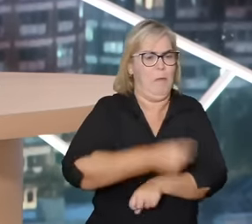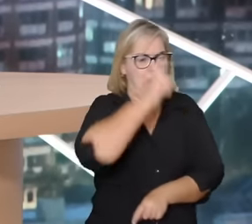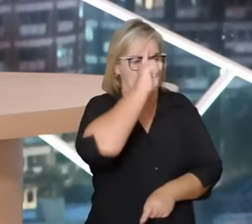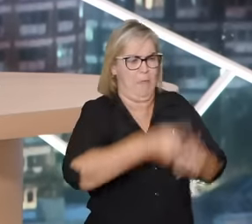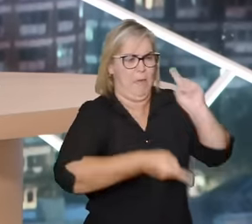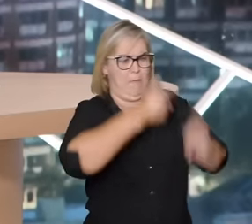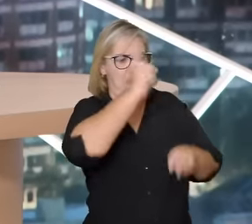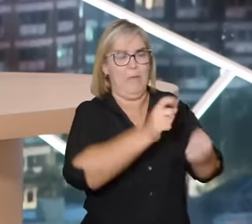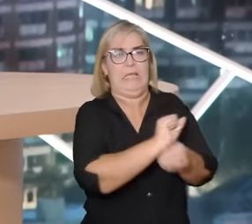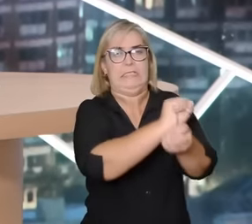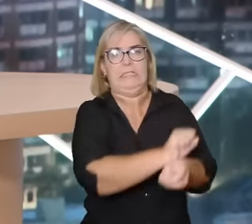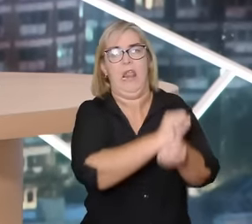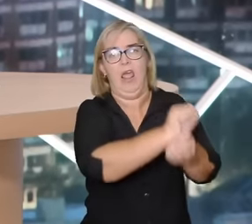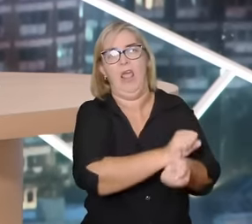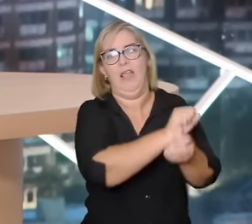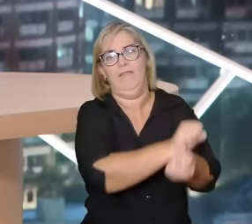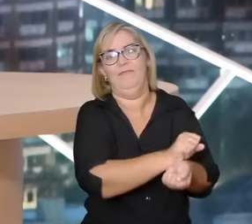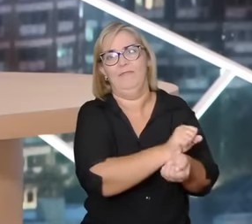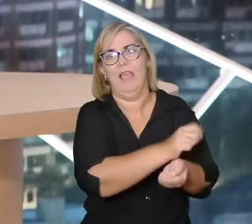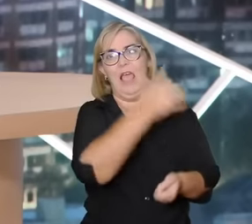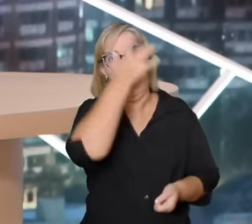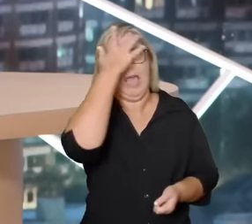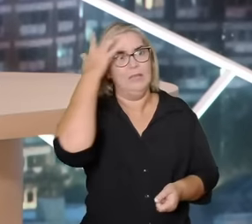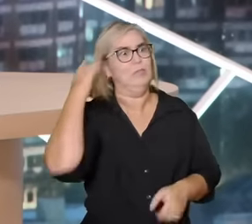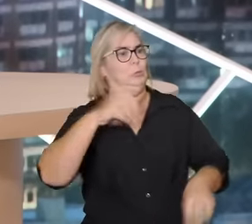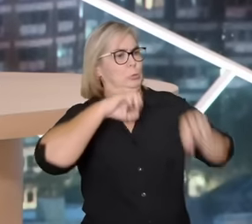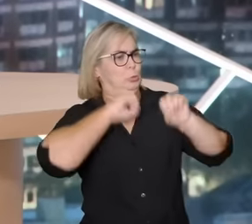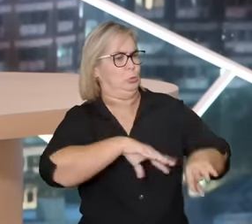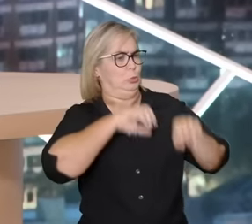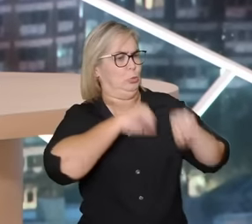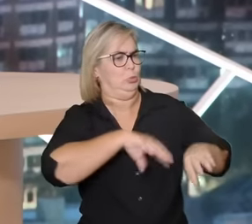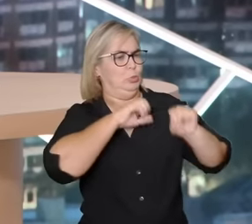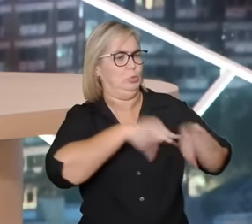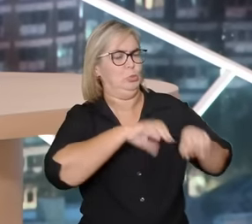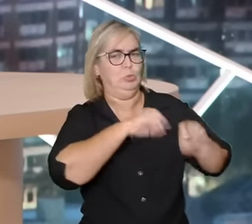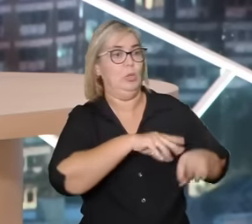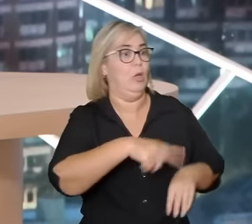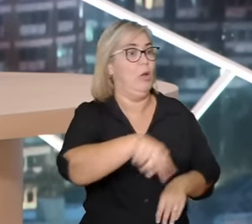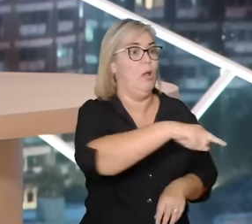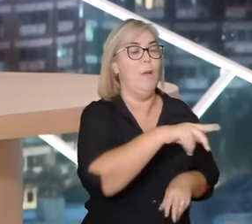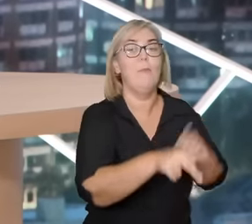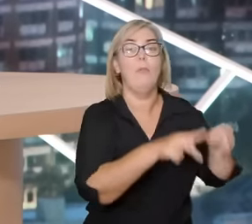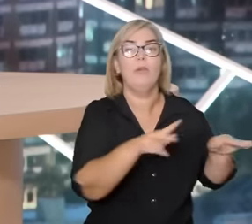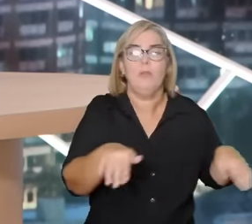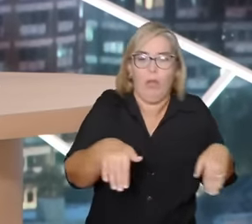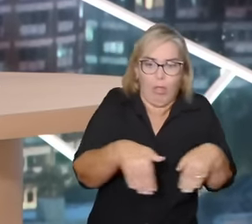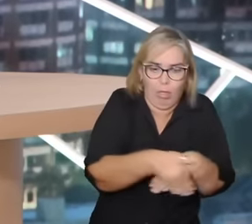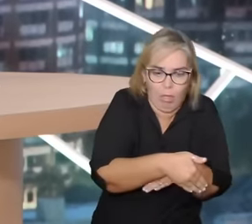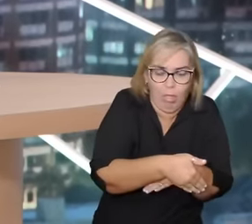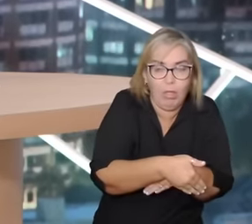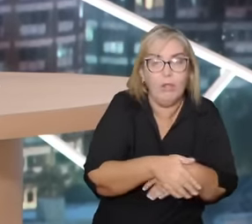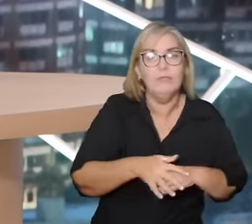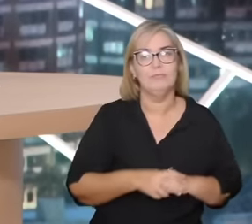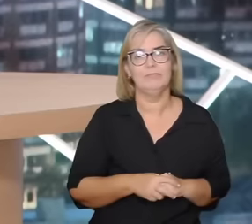então esse letramento cosmofóbico ele vai criando situações de tensão contínua